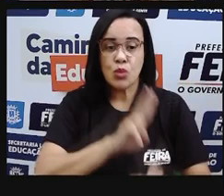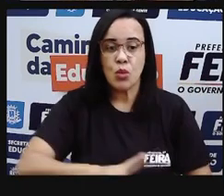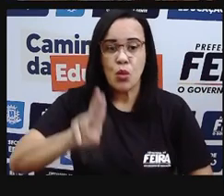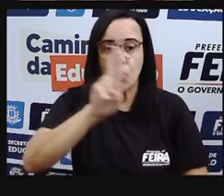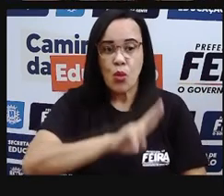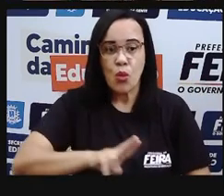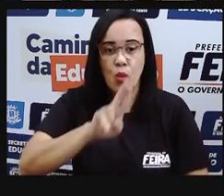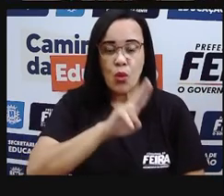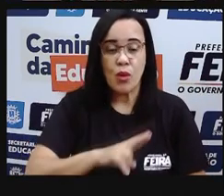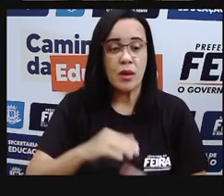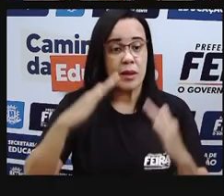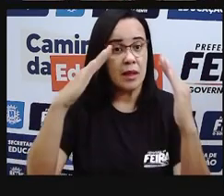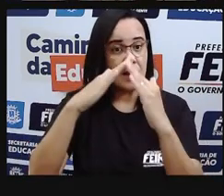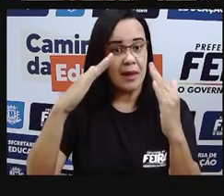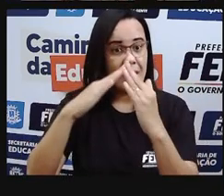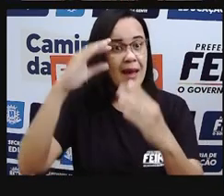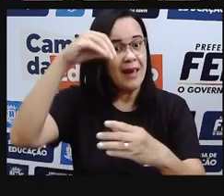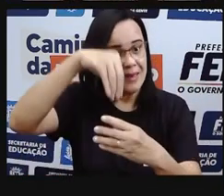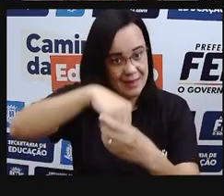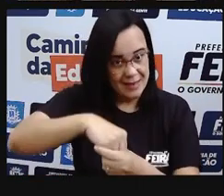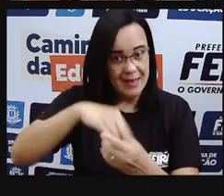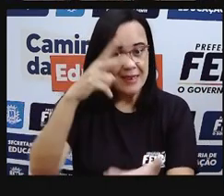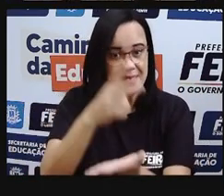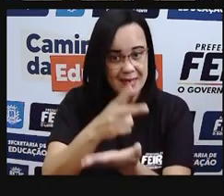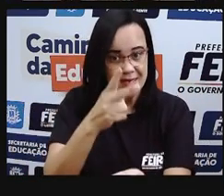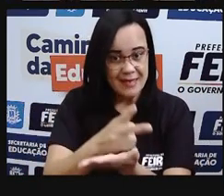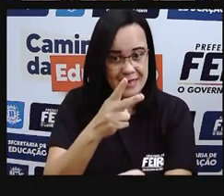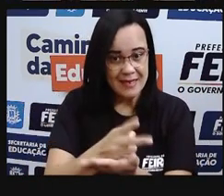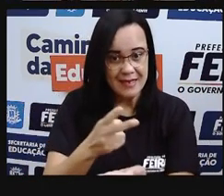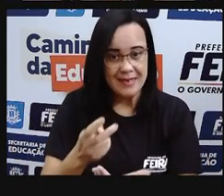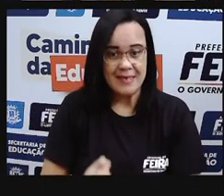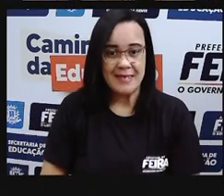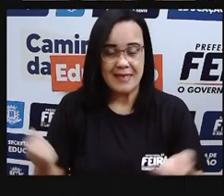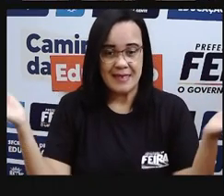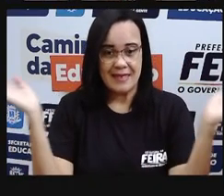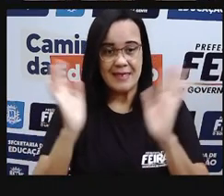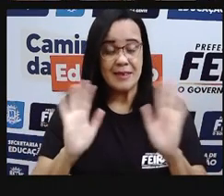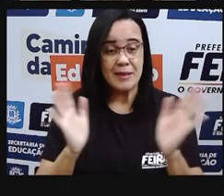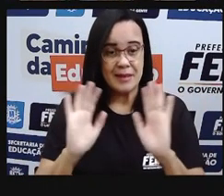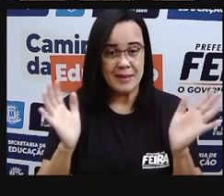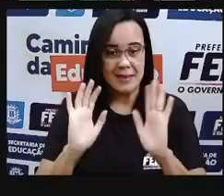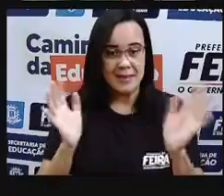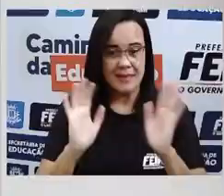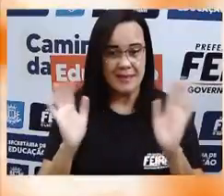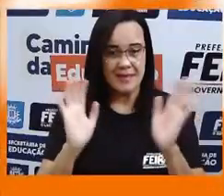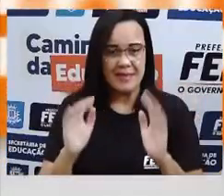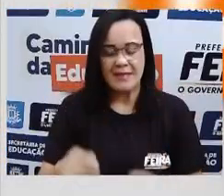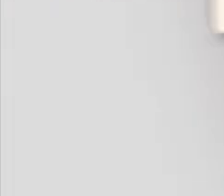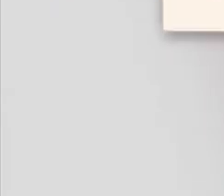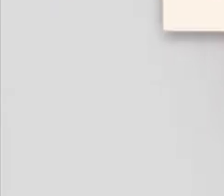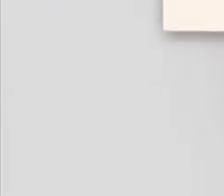se puder, fique em casa, qualquer dúvida tem que contar com ele pelas redes sociais. Até mais!